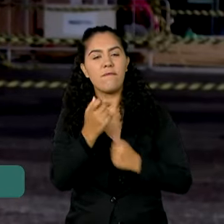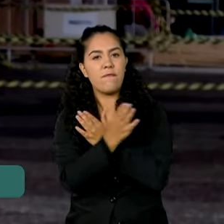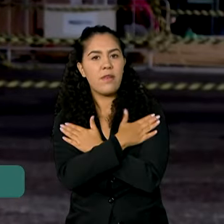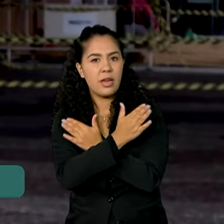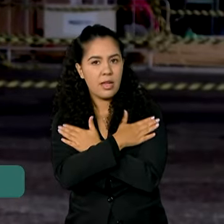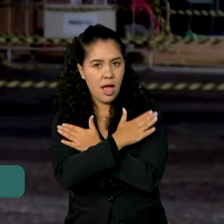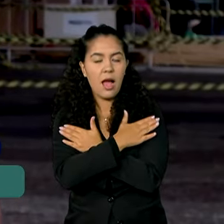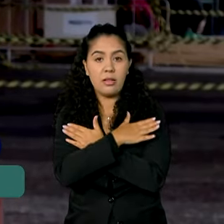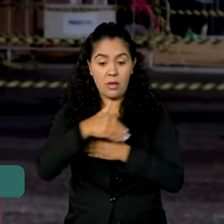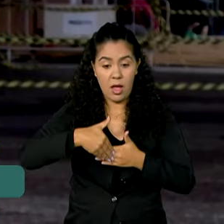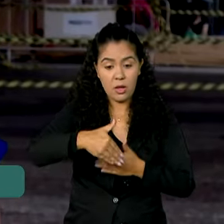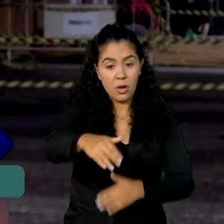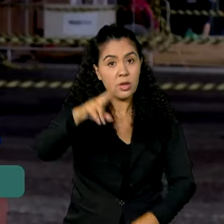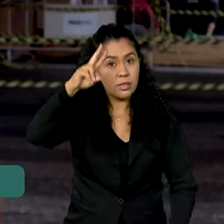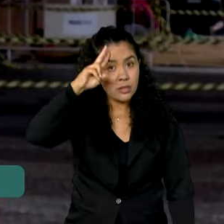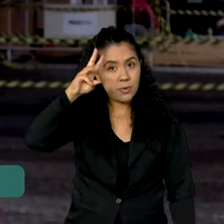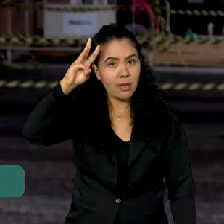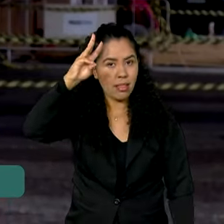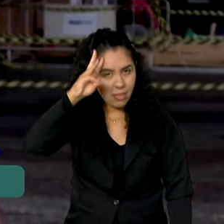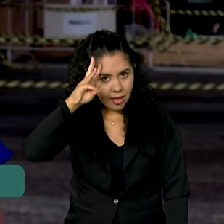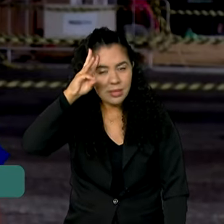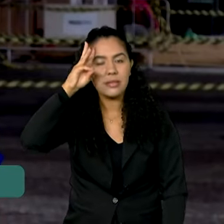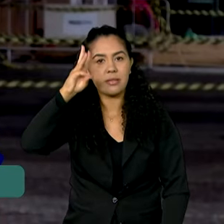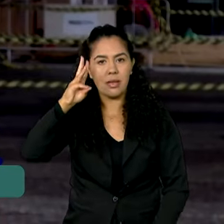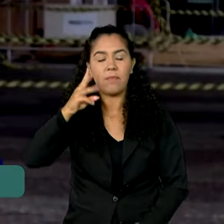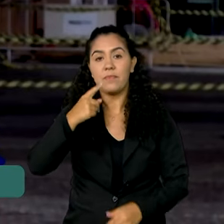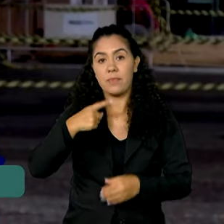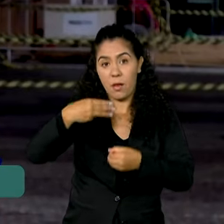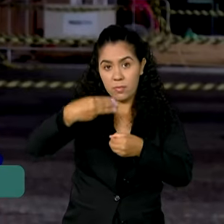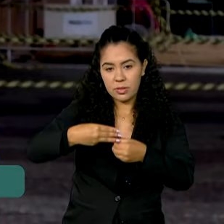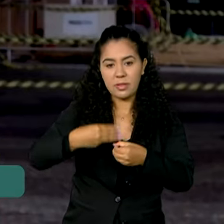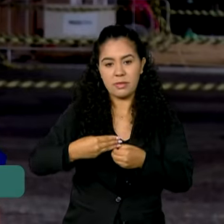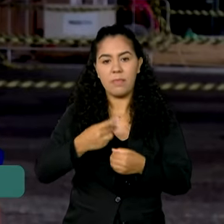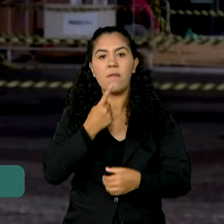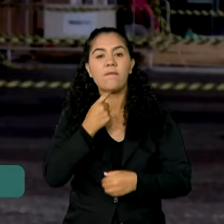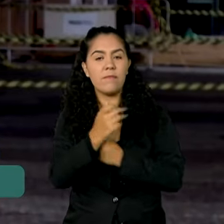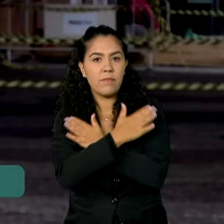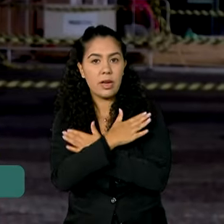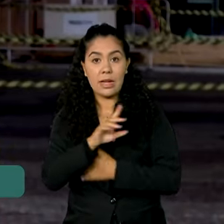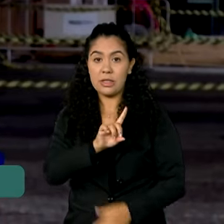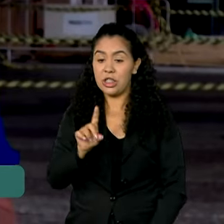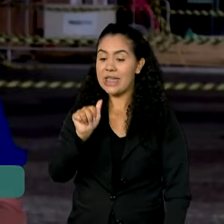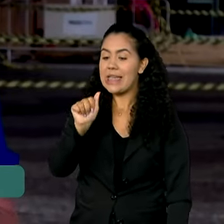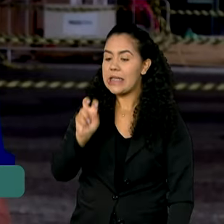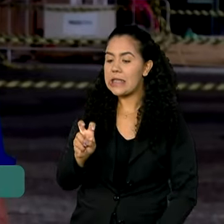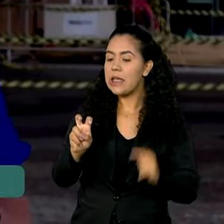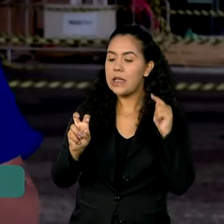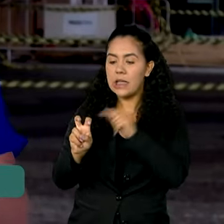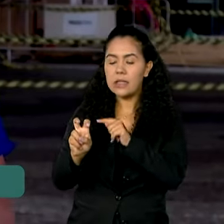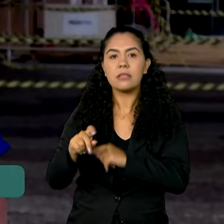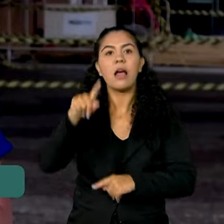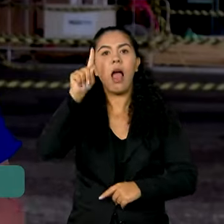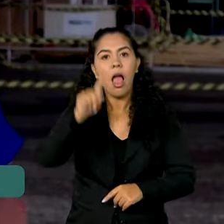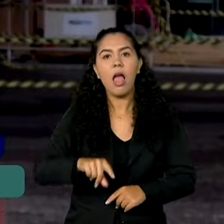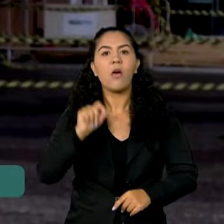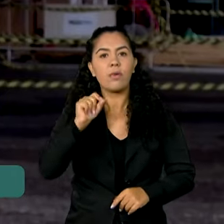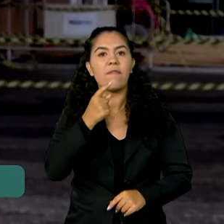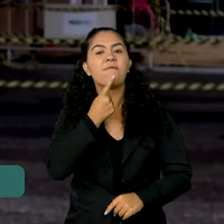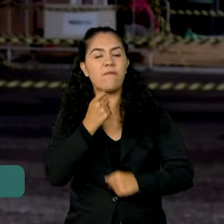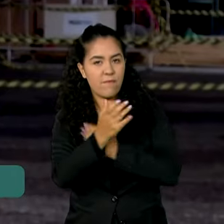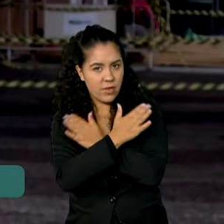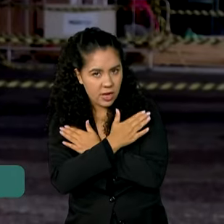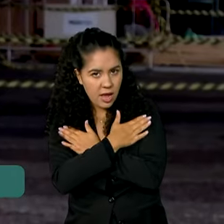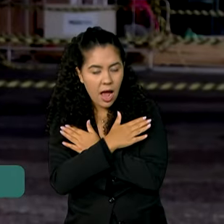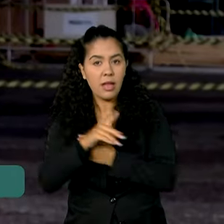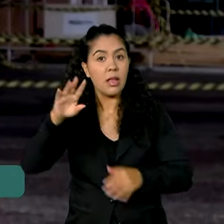na próxima segunda e terça-feira. Sexta-feira, a gente lembra, já é feriado, 15 de novembro, Proclamação da República. Quarta-feira que vem,